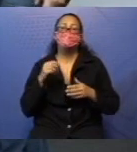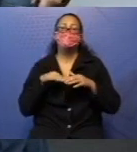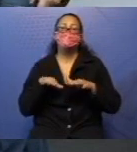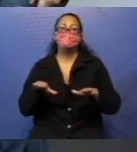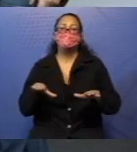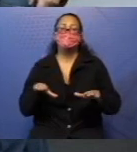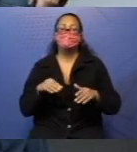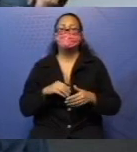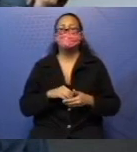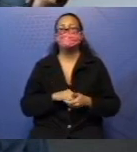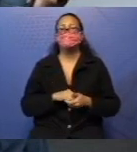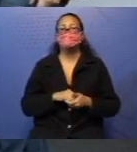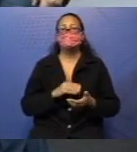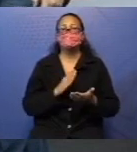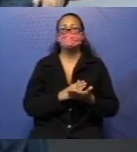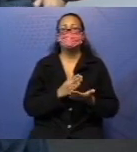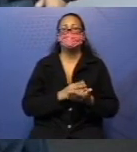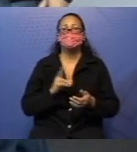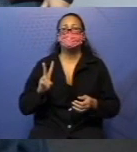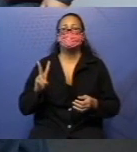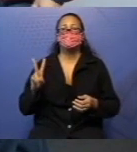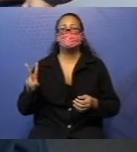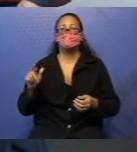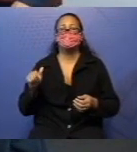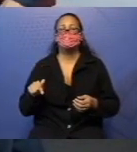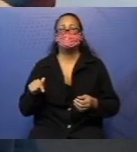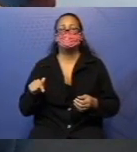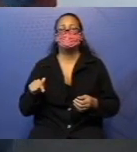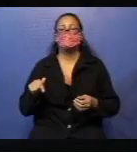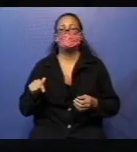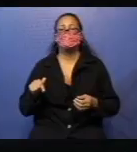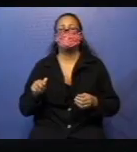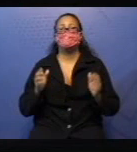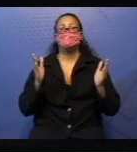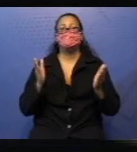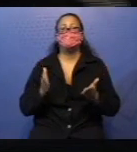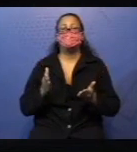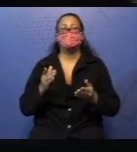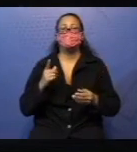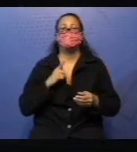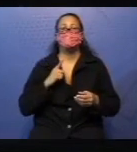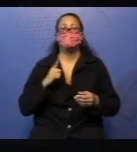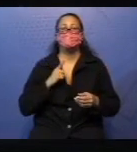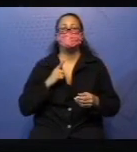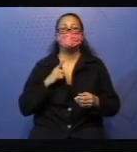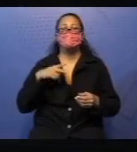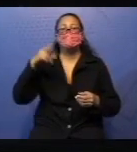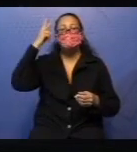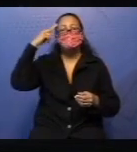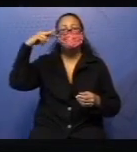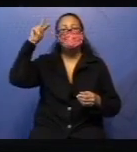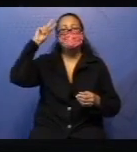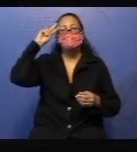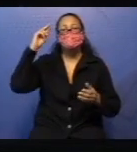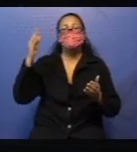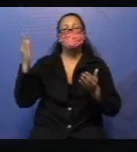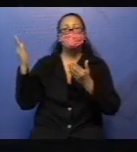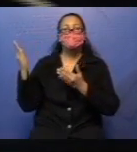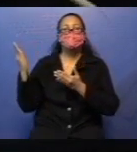Acompanhando aí comigo, estou na 227. Agora nós temos essa história em quadrinhos.